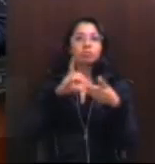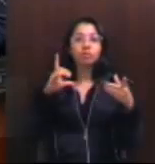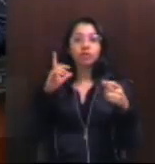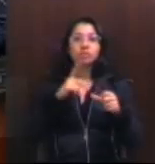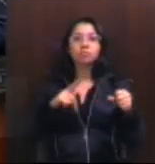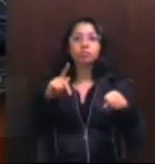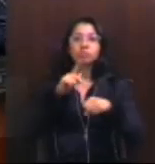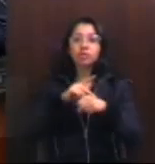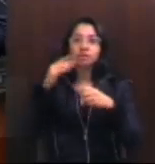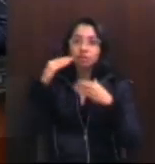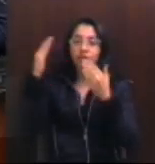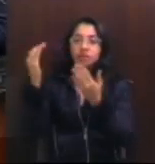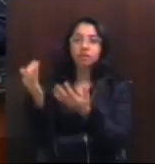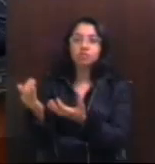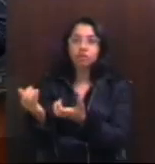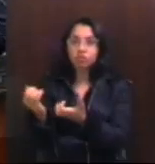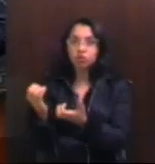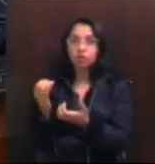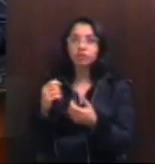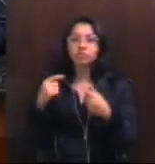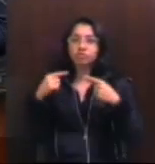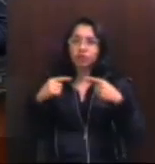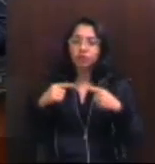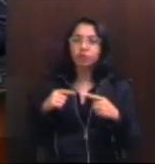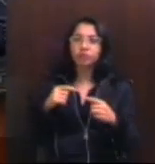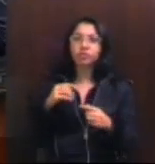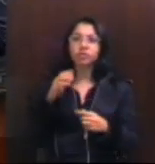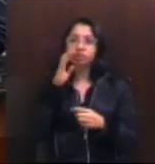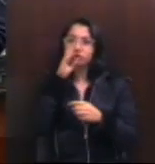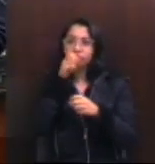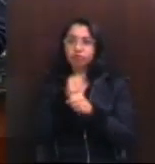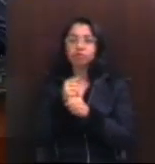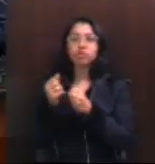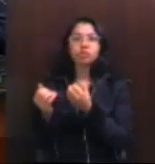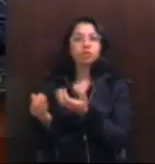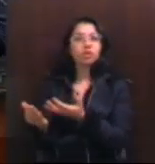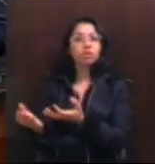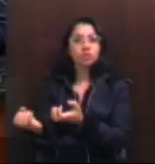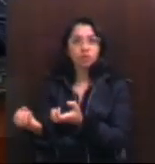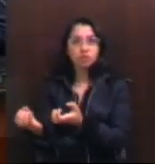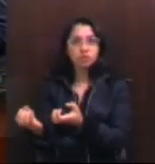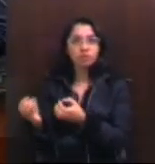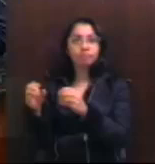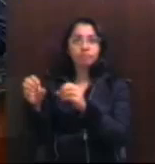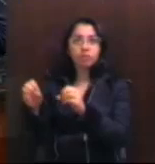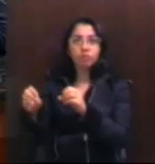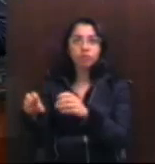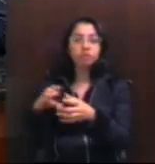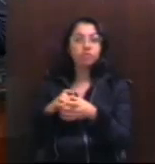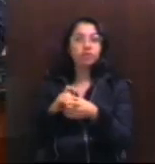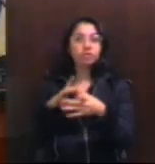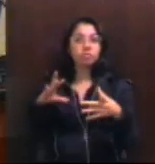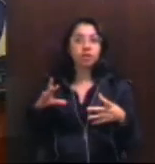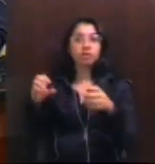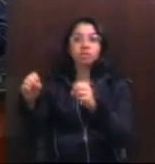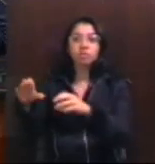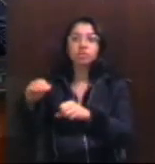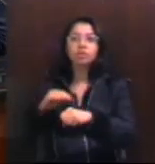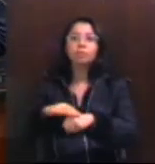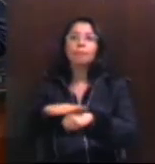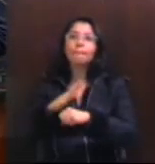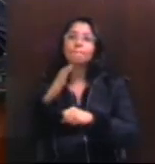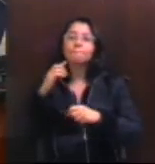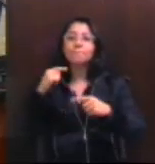agradecem aos jovens que resistem, lutam, que reinventam a sua educação. A educação é o que liberta. A educação é o que há de mais